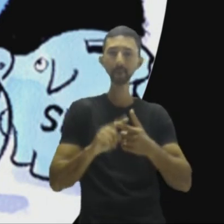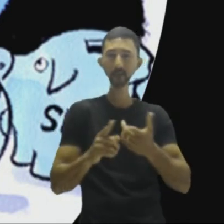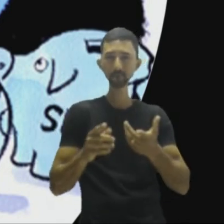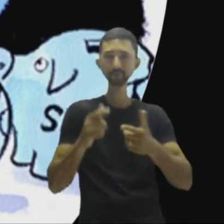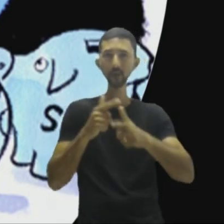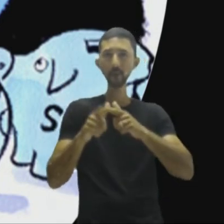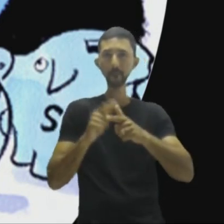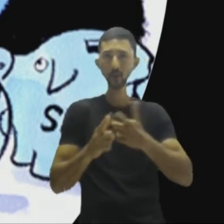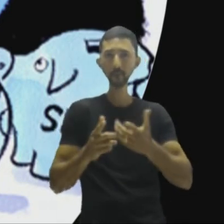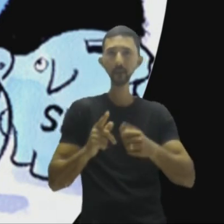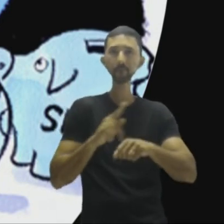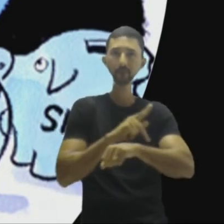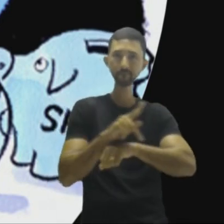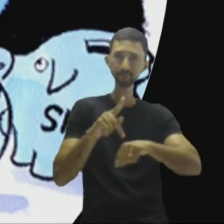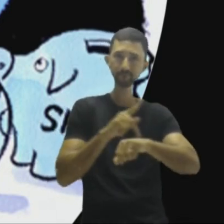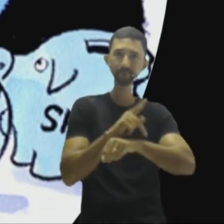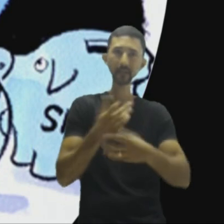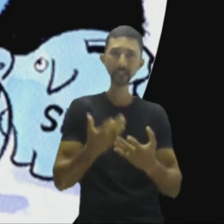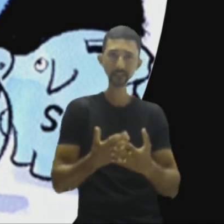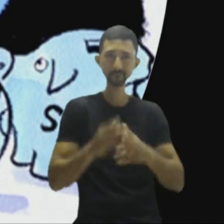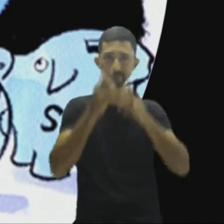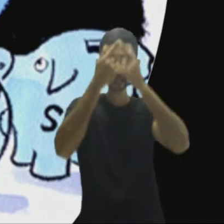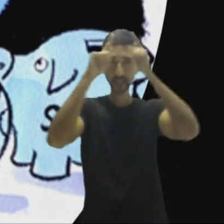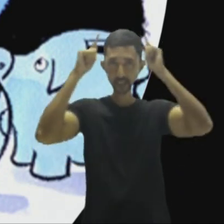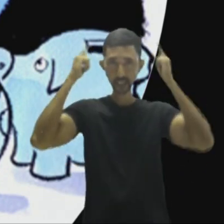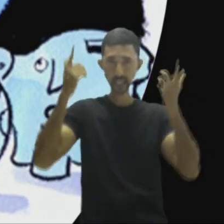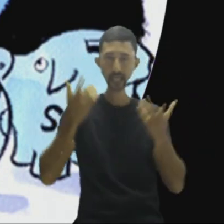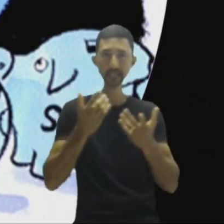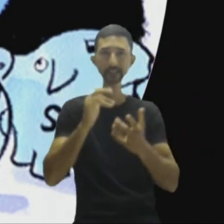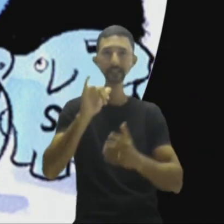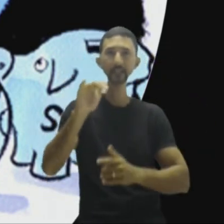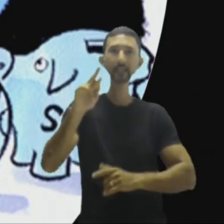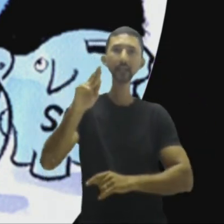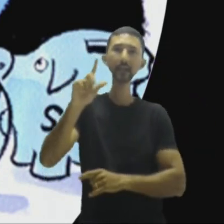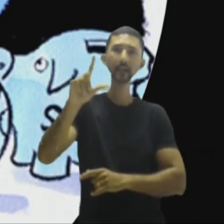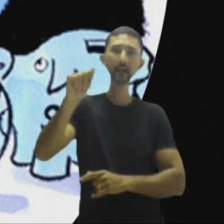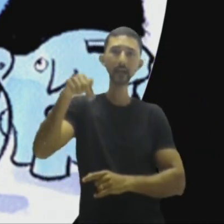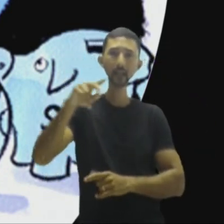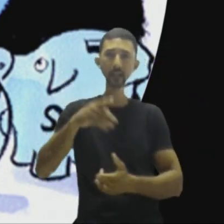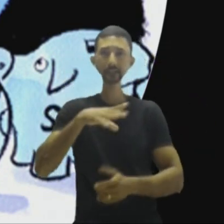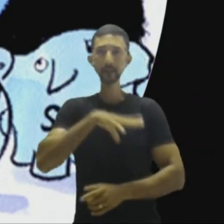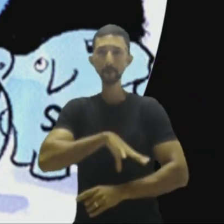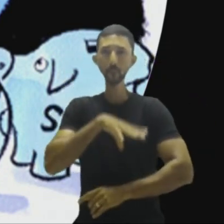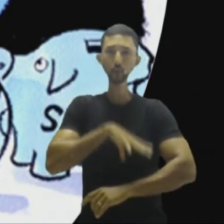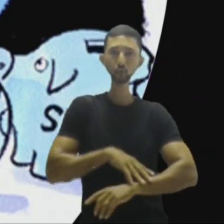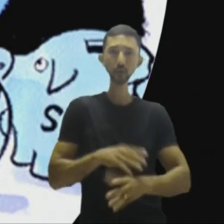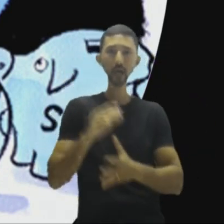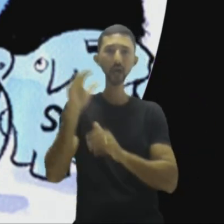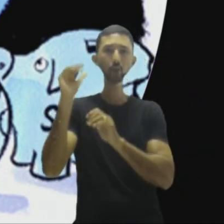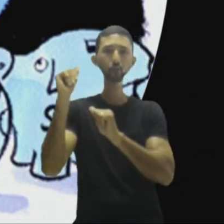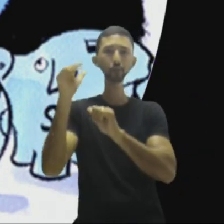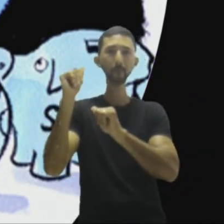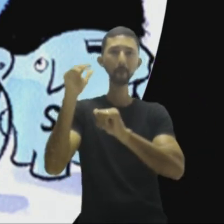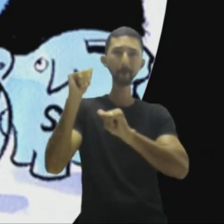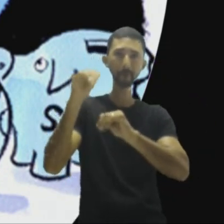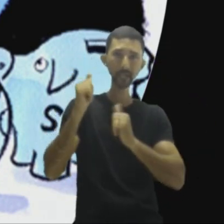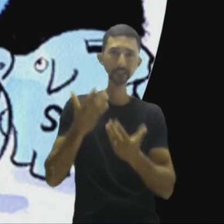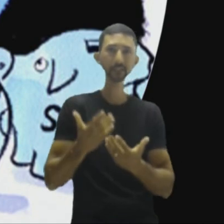os países, principalmente Grécia, Irlanda, Portugal e Espanha, que ficaram conhecidos como